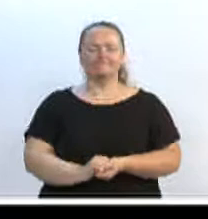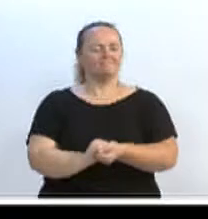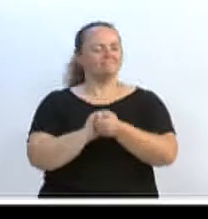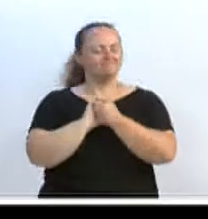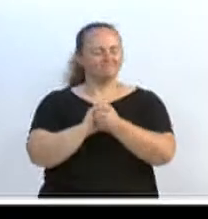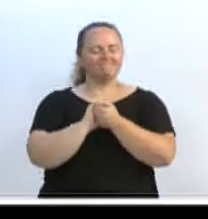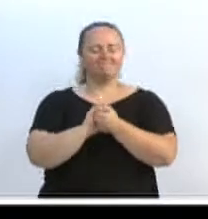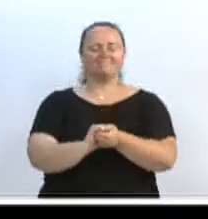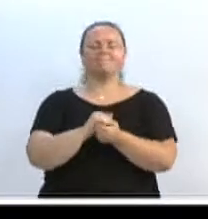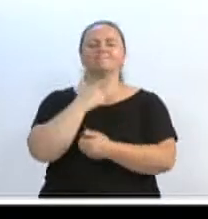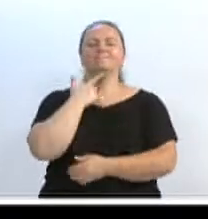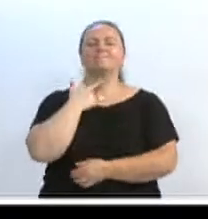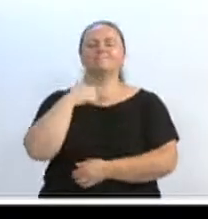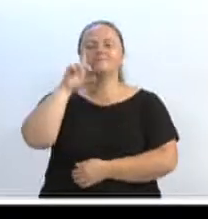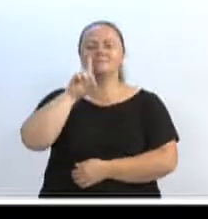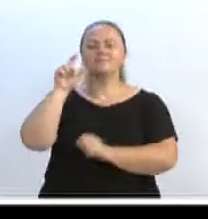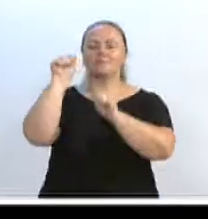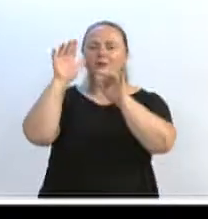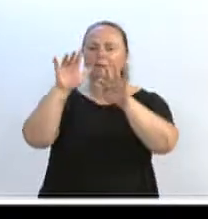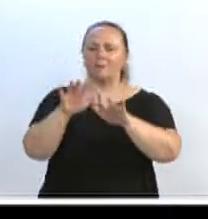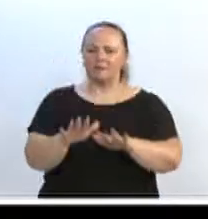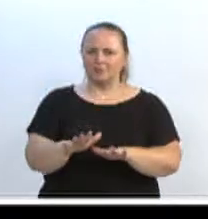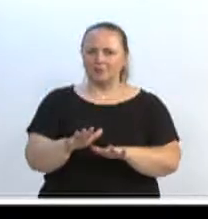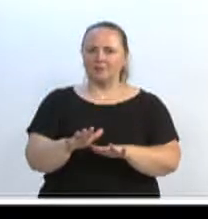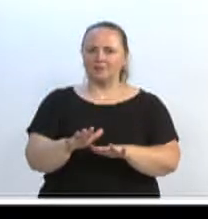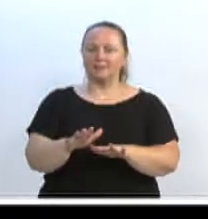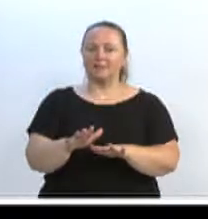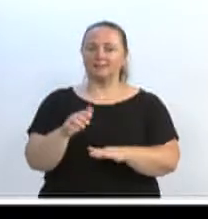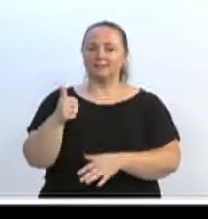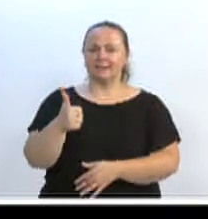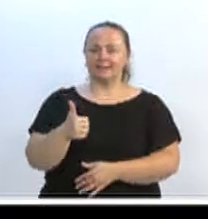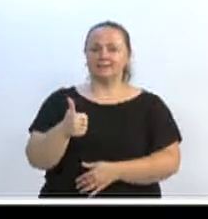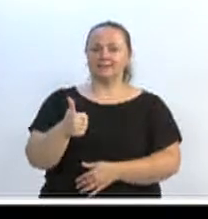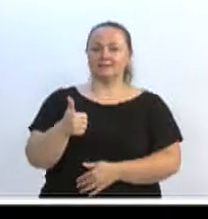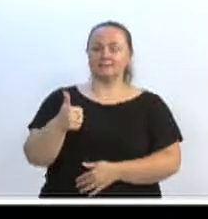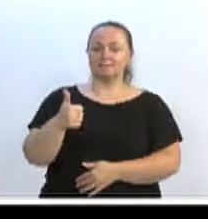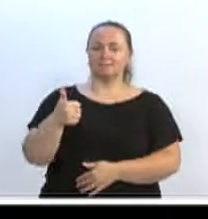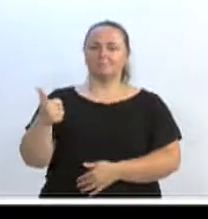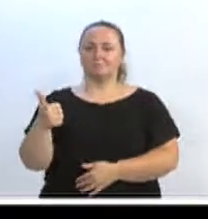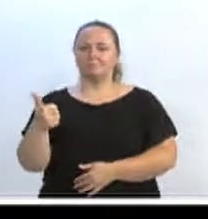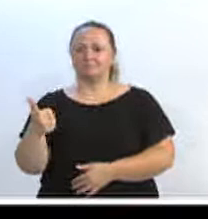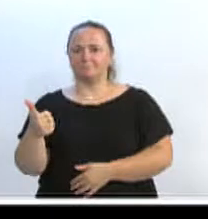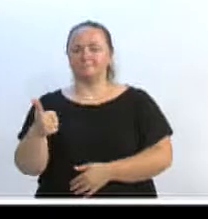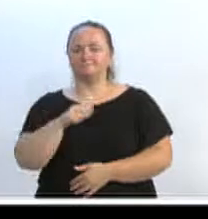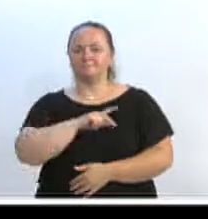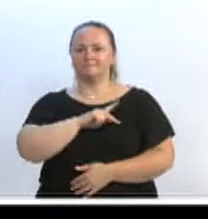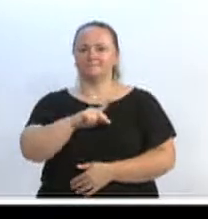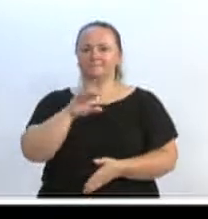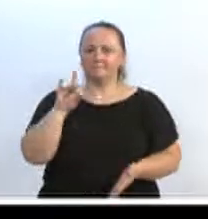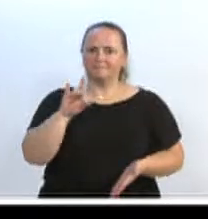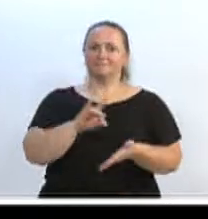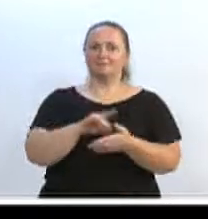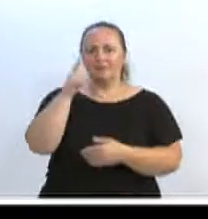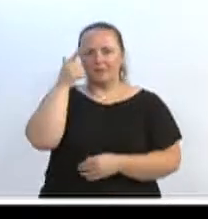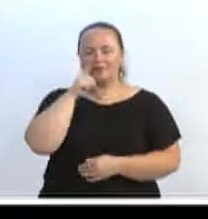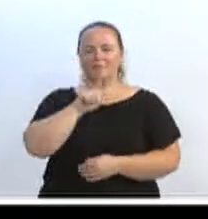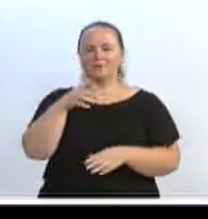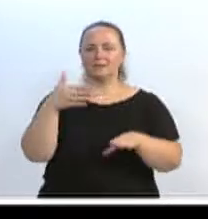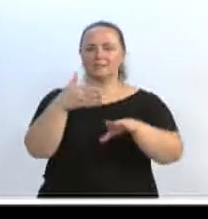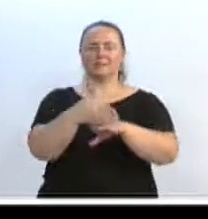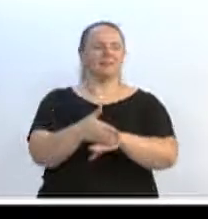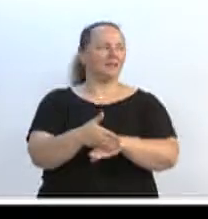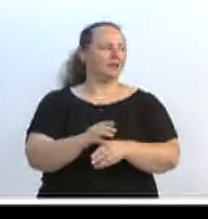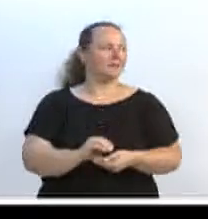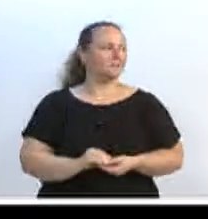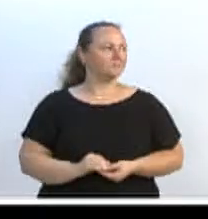bênçãos. Eu que tive a oportunidade de ser o décimo primeiro presidente, a efetivamente participar aqui. nós temos